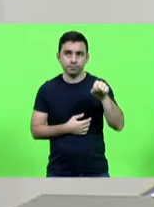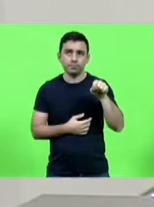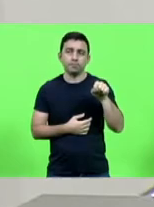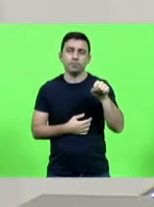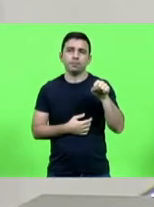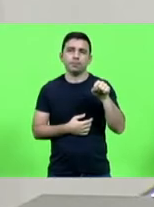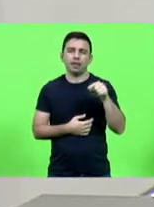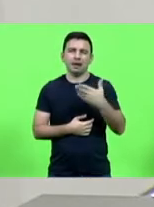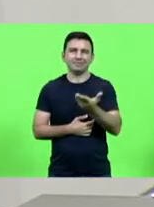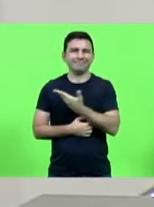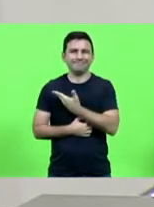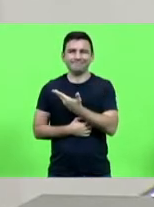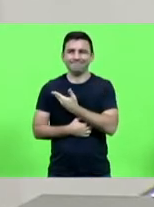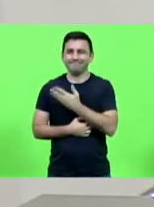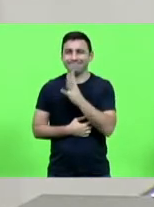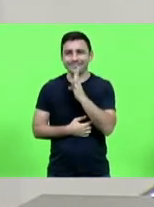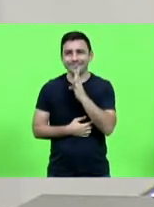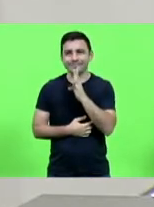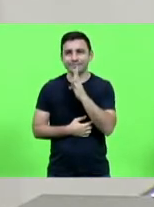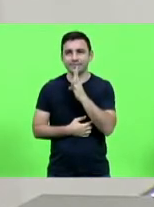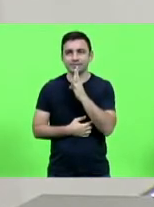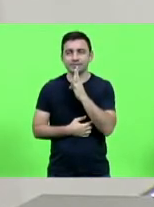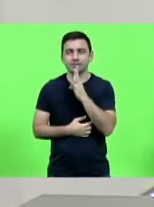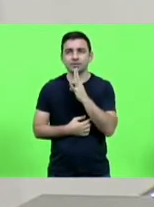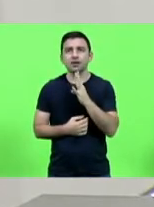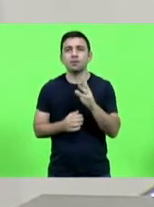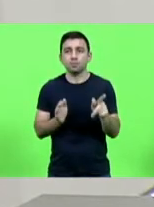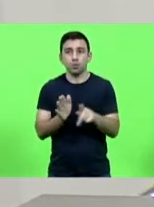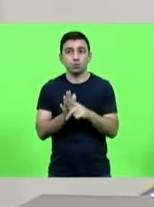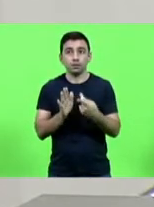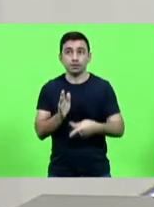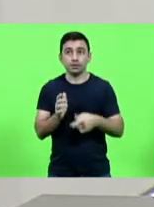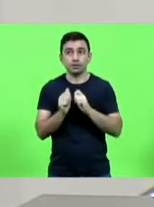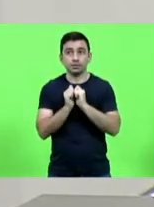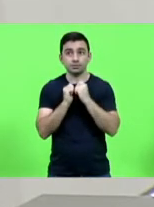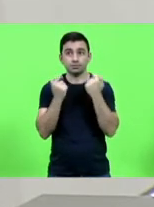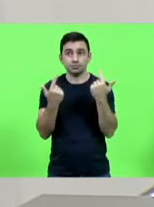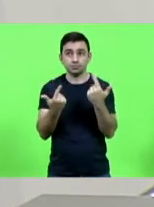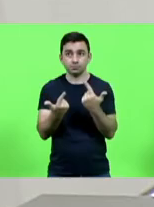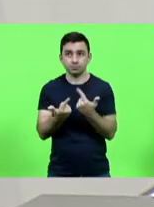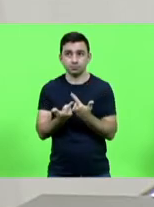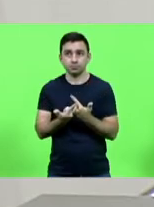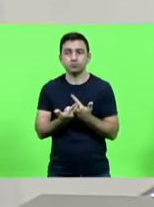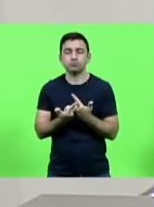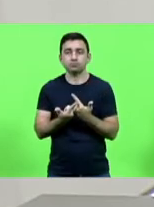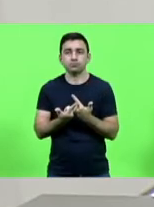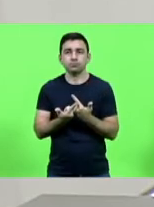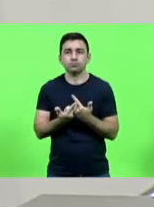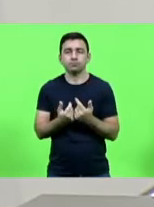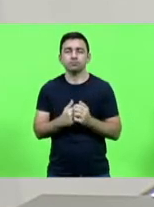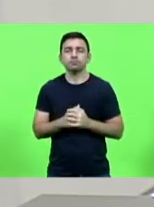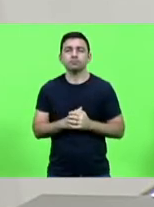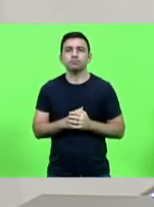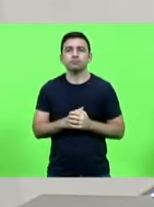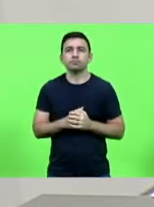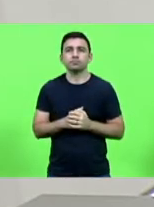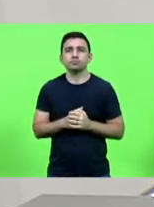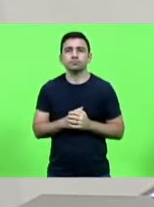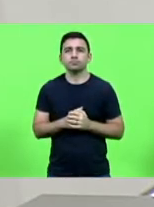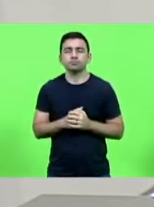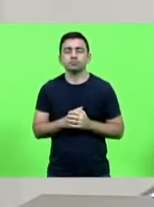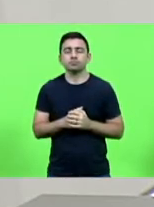amigo nosso conhecido aqui da assembleia legislativa e